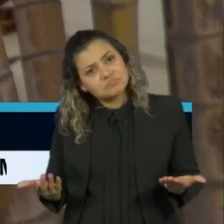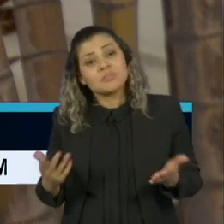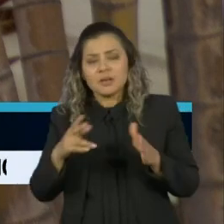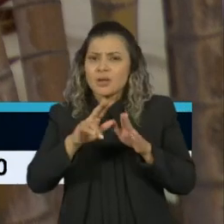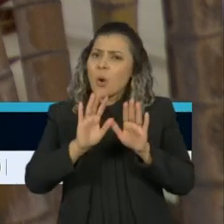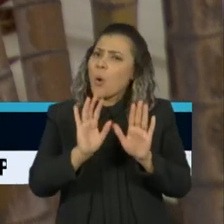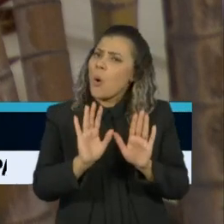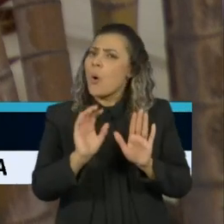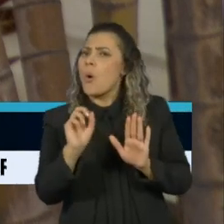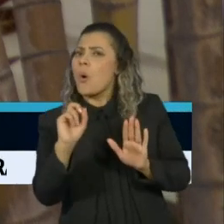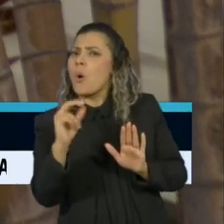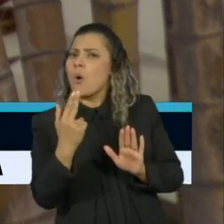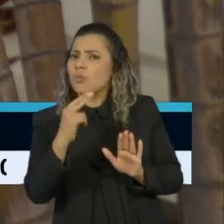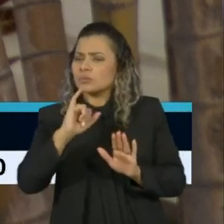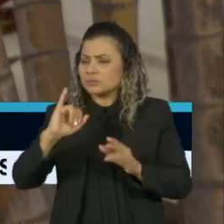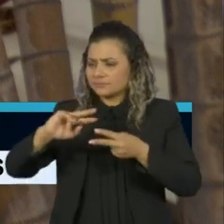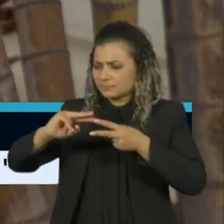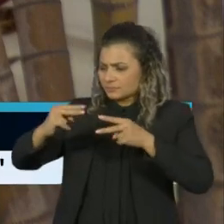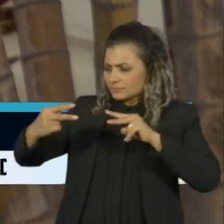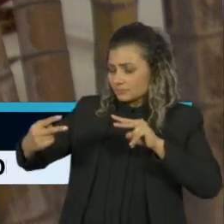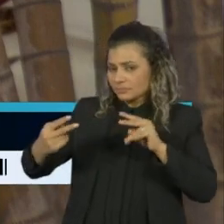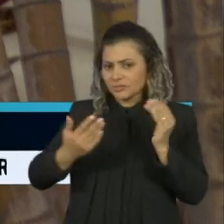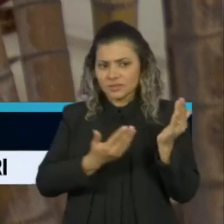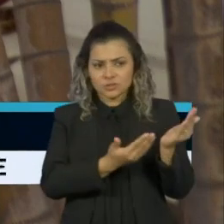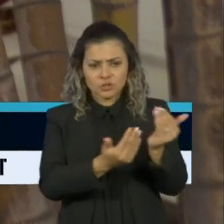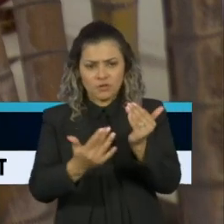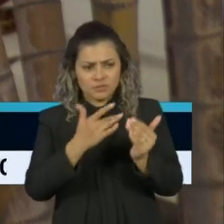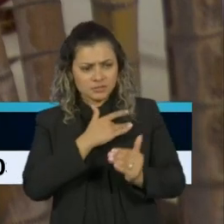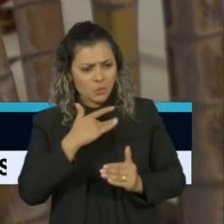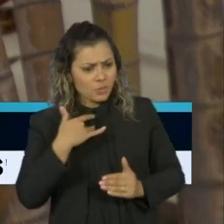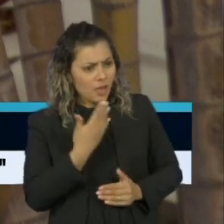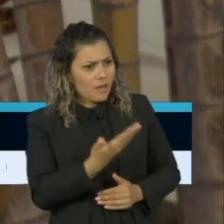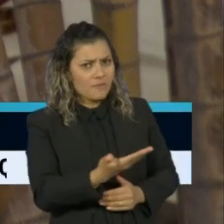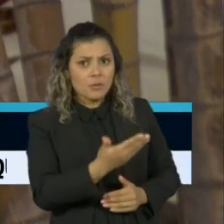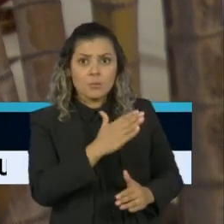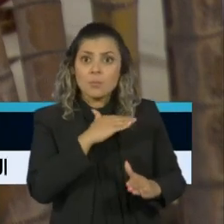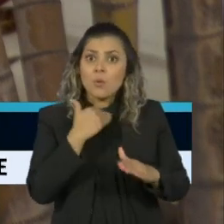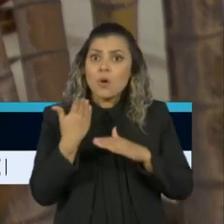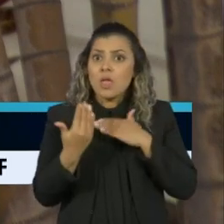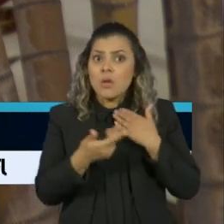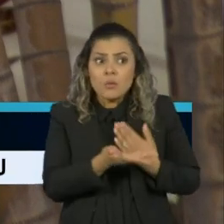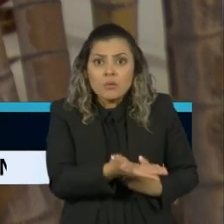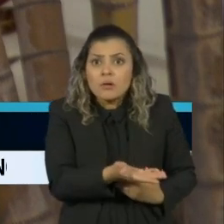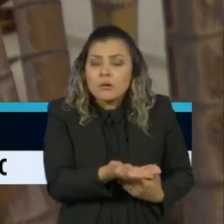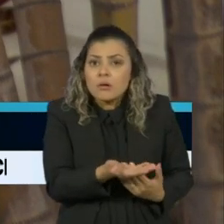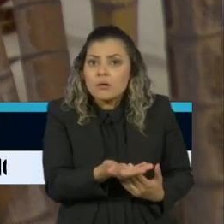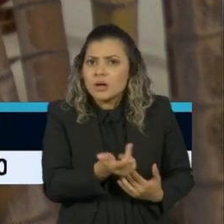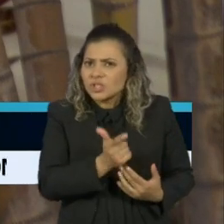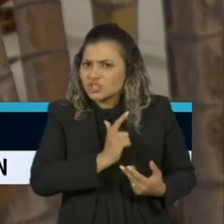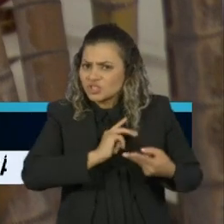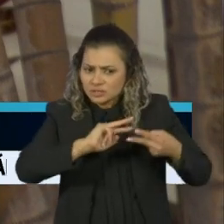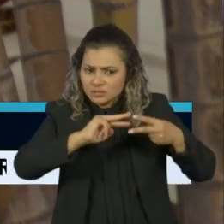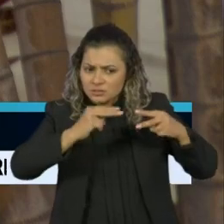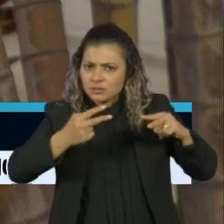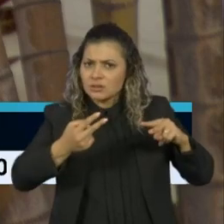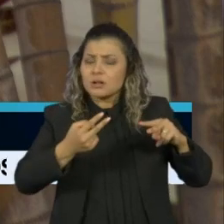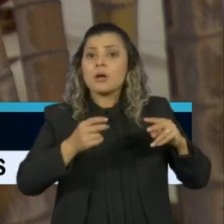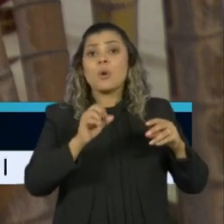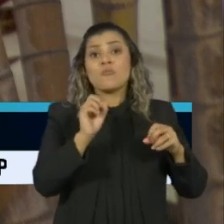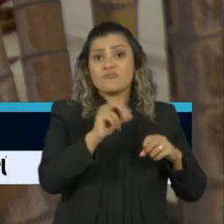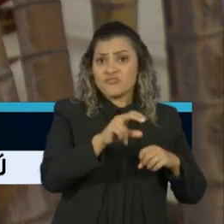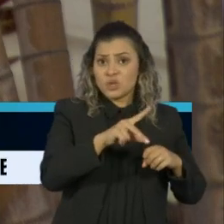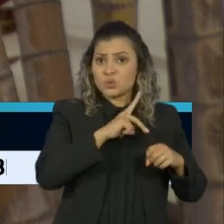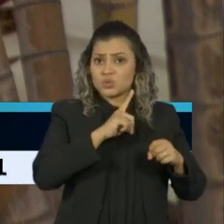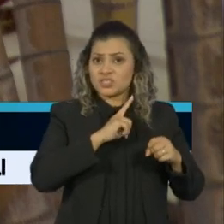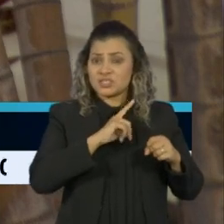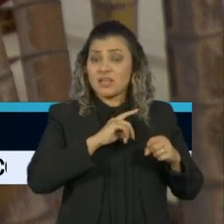por outro lado, material genético de jovens saudáveis que morreram da doença tinha alguma mutação que os deixaram